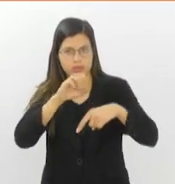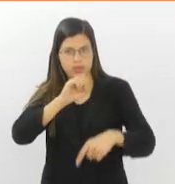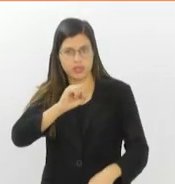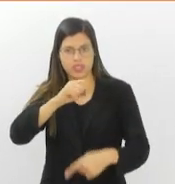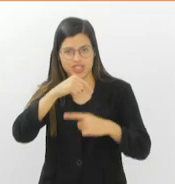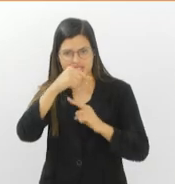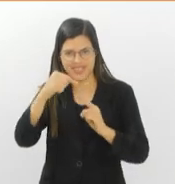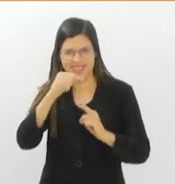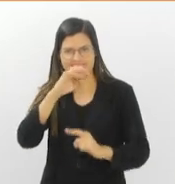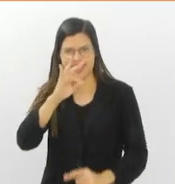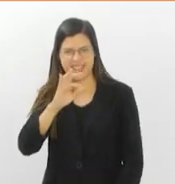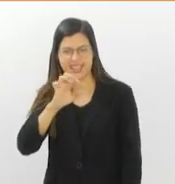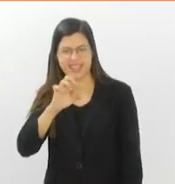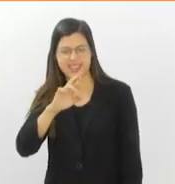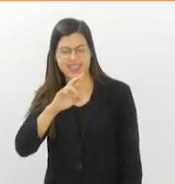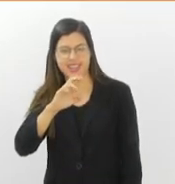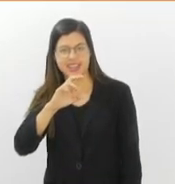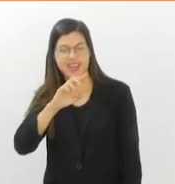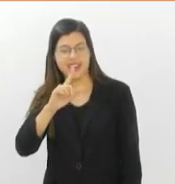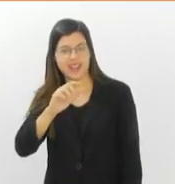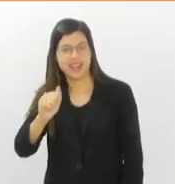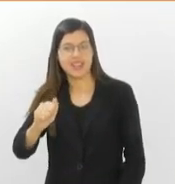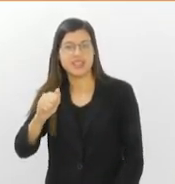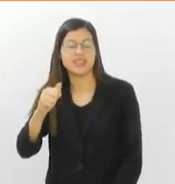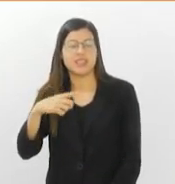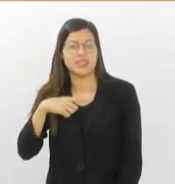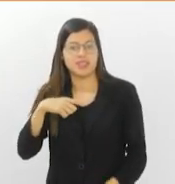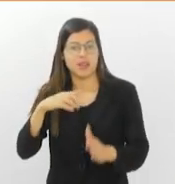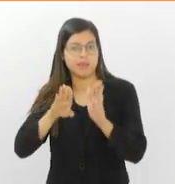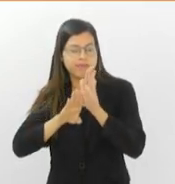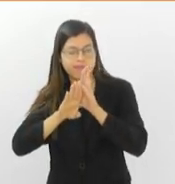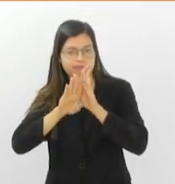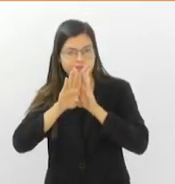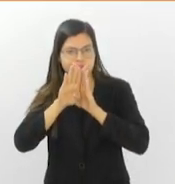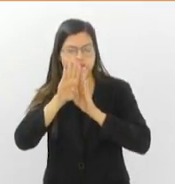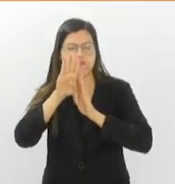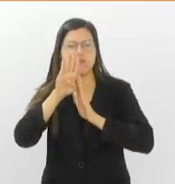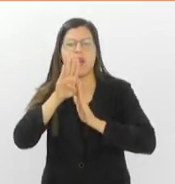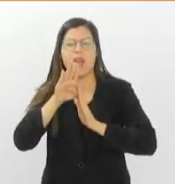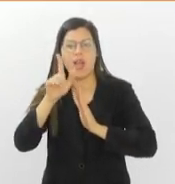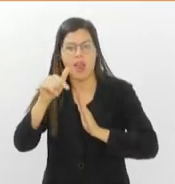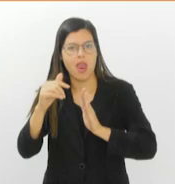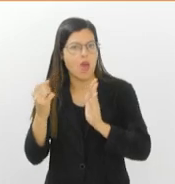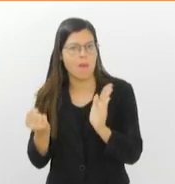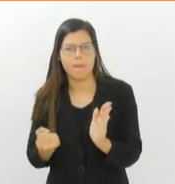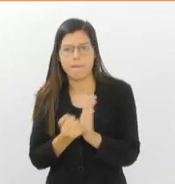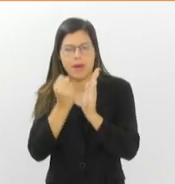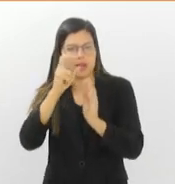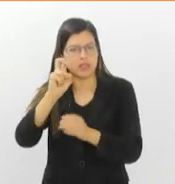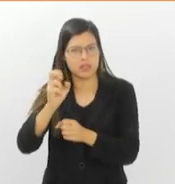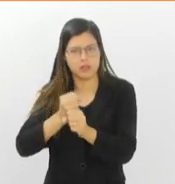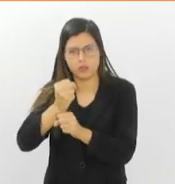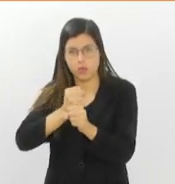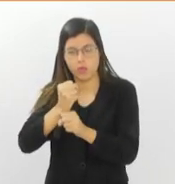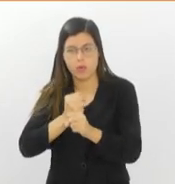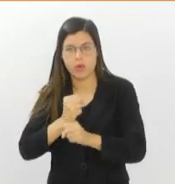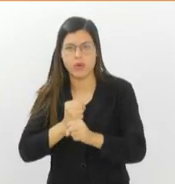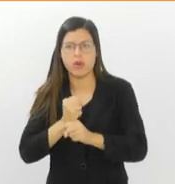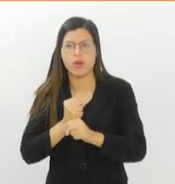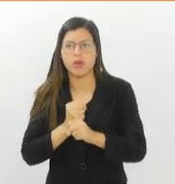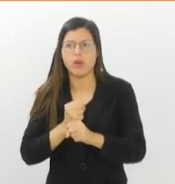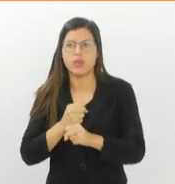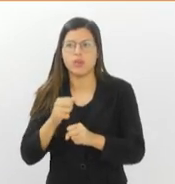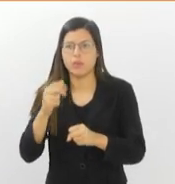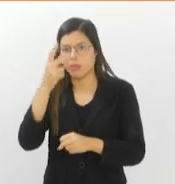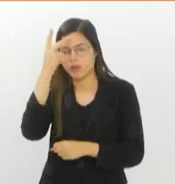mês de julho com recorde de mais de 67 mil usuários transportados. É a maior marca em 5 anos. Mais motorneiros foram